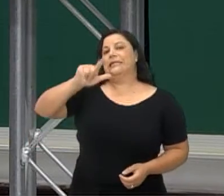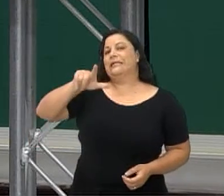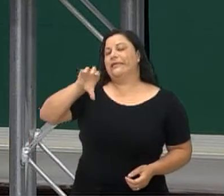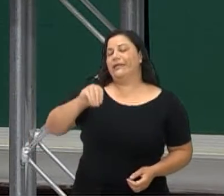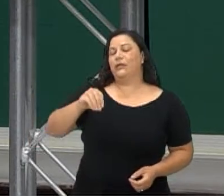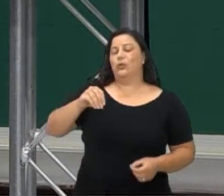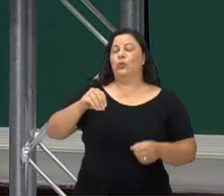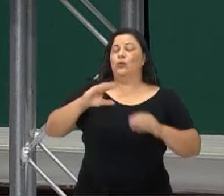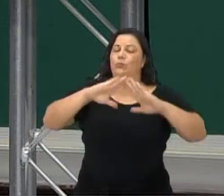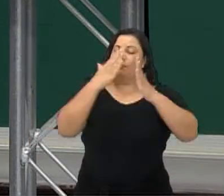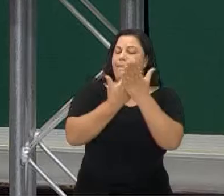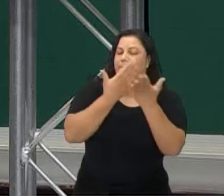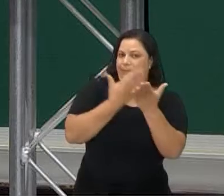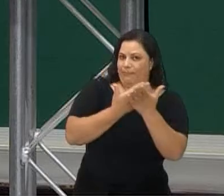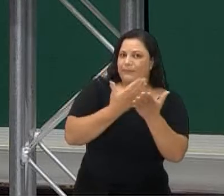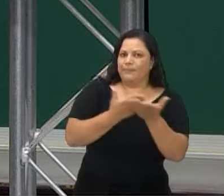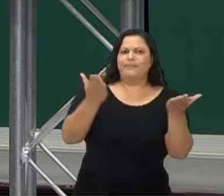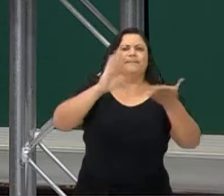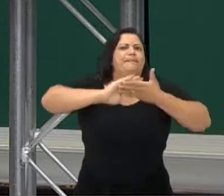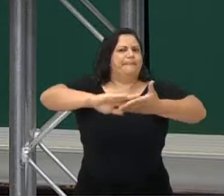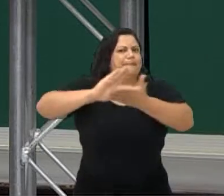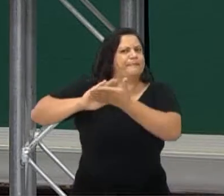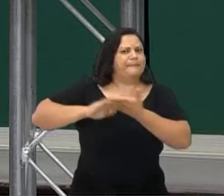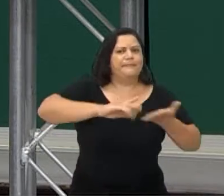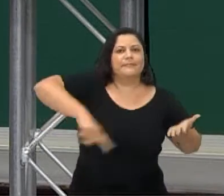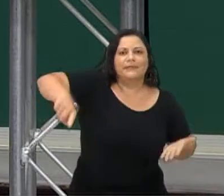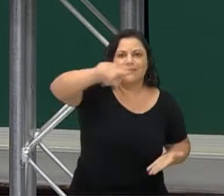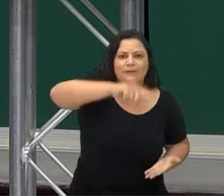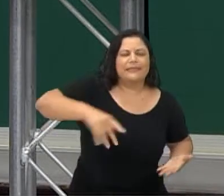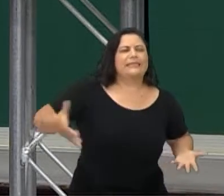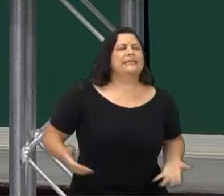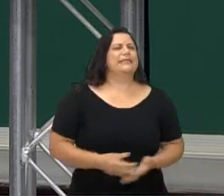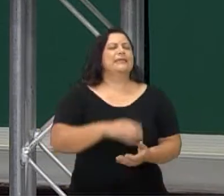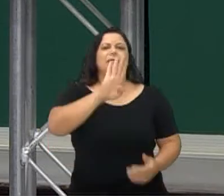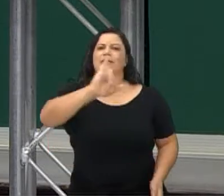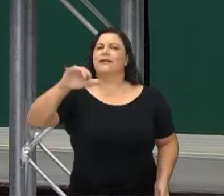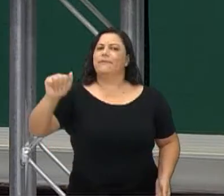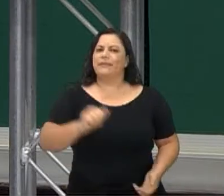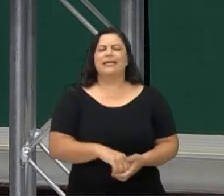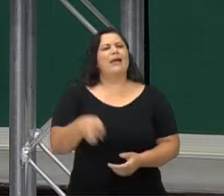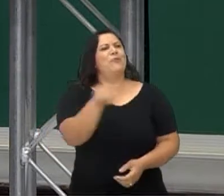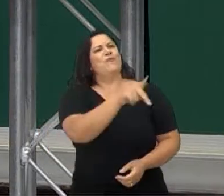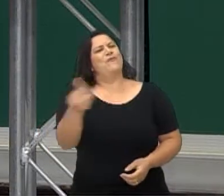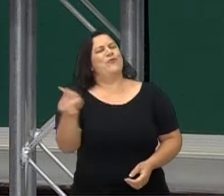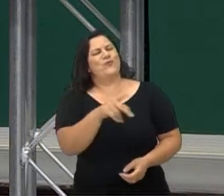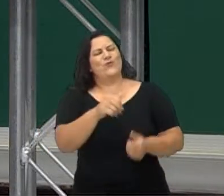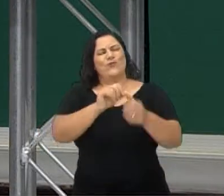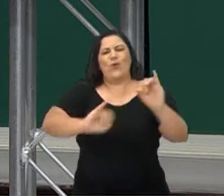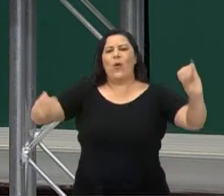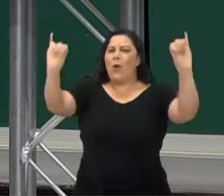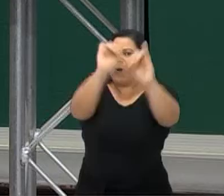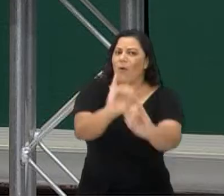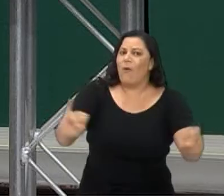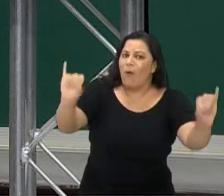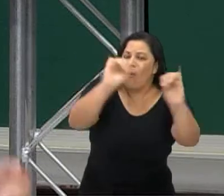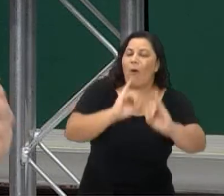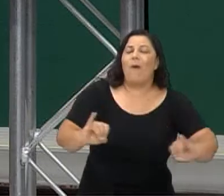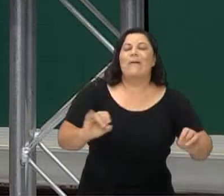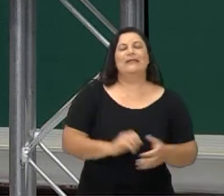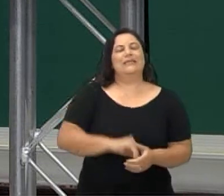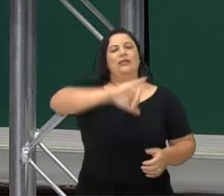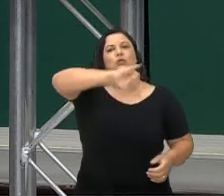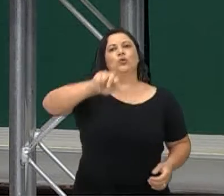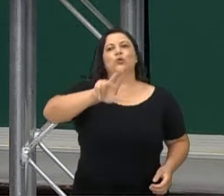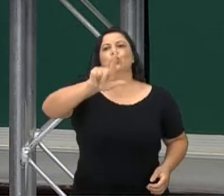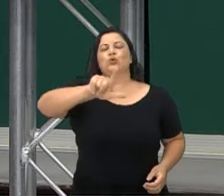parabenizar vocês pelo trabalho. A Bia diz assim, Oi, professores, estudo na escola Júlia Vanderlei,